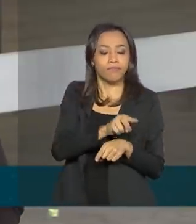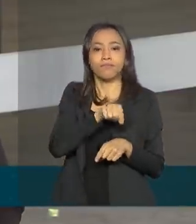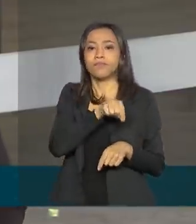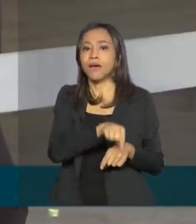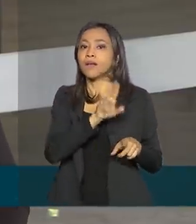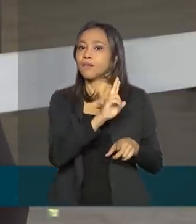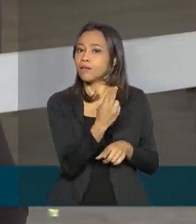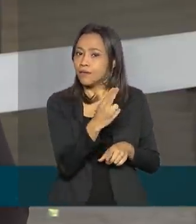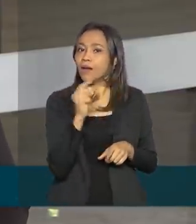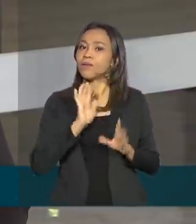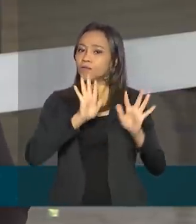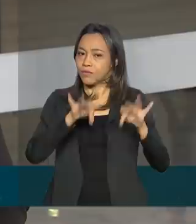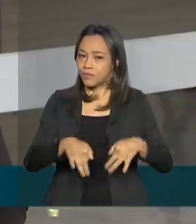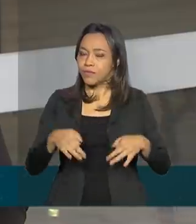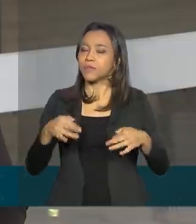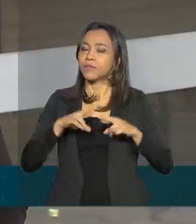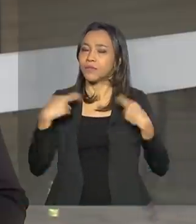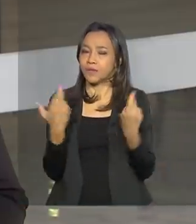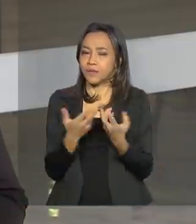da reunião de hoje.